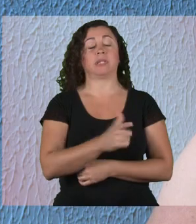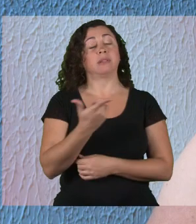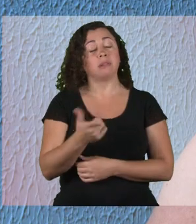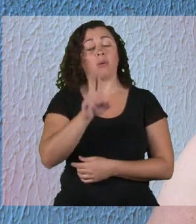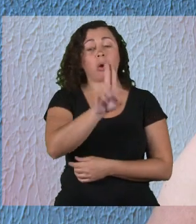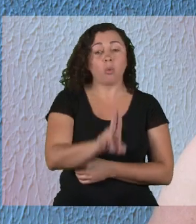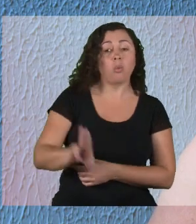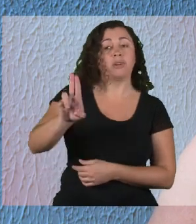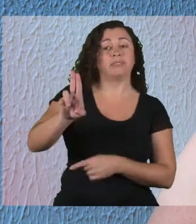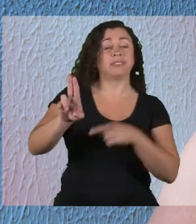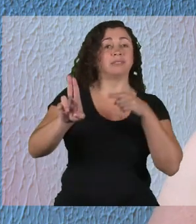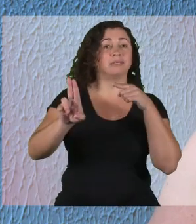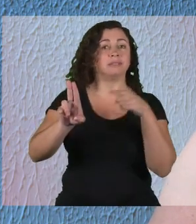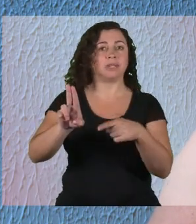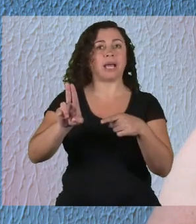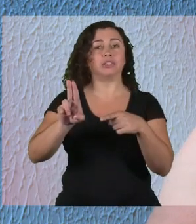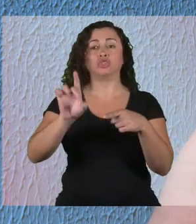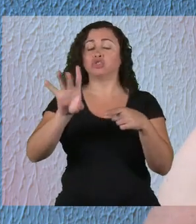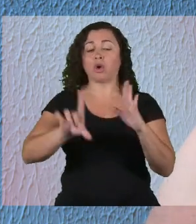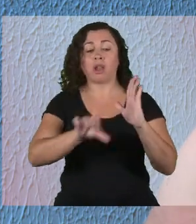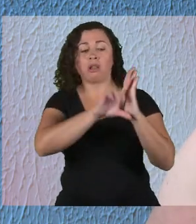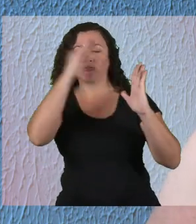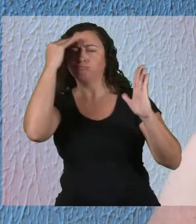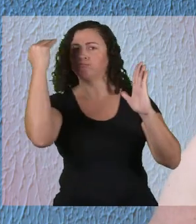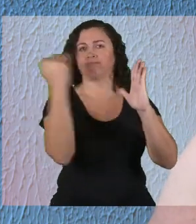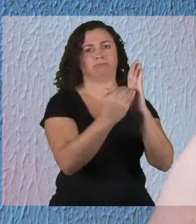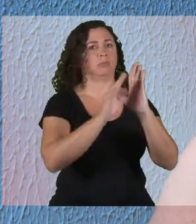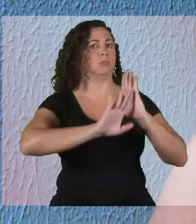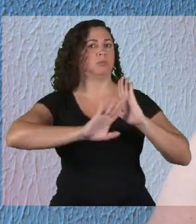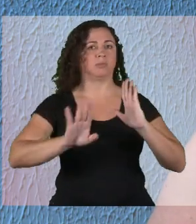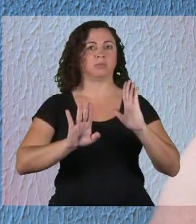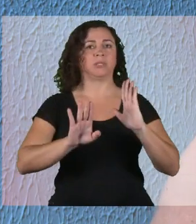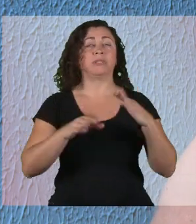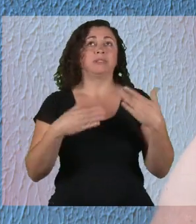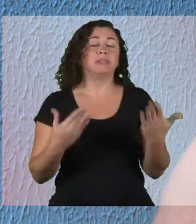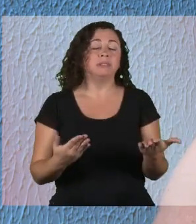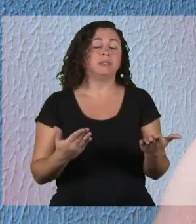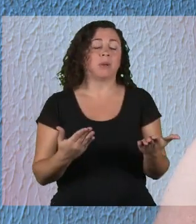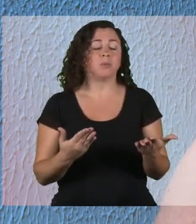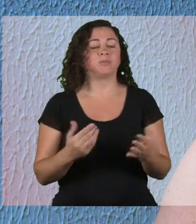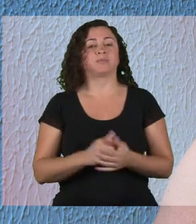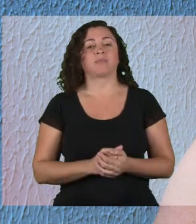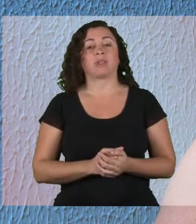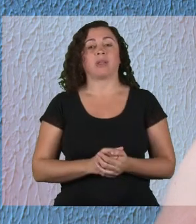universidade, ela é legalista até o momento. Então,